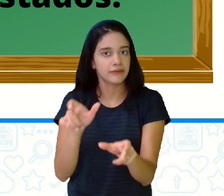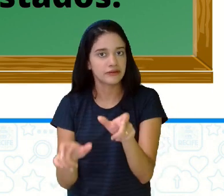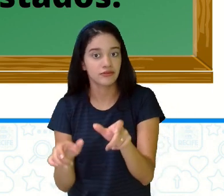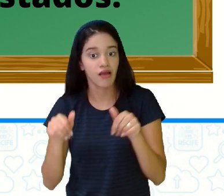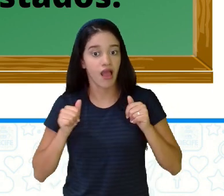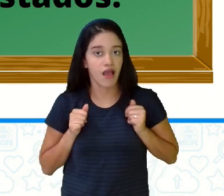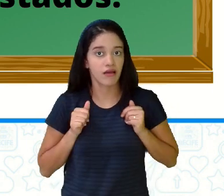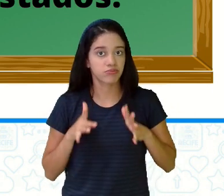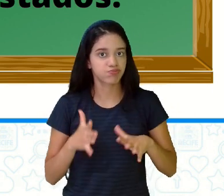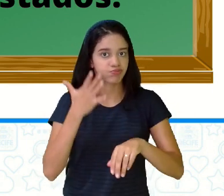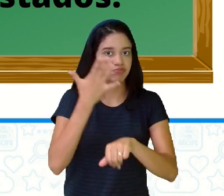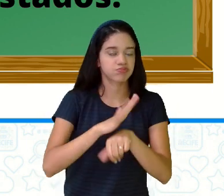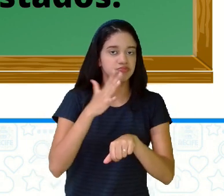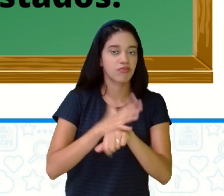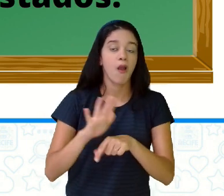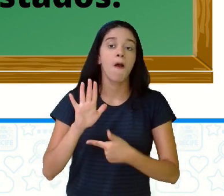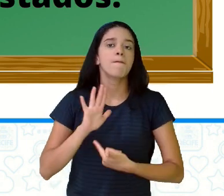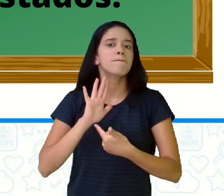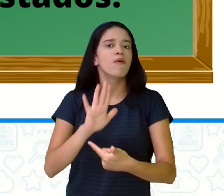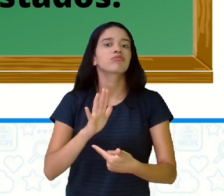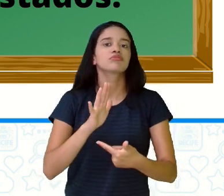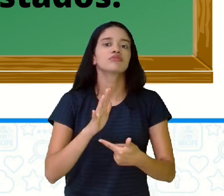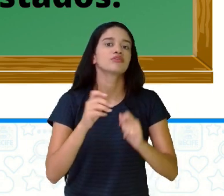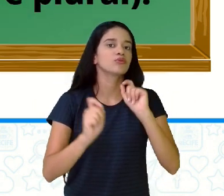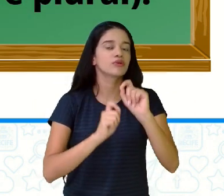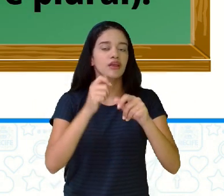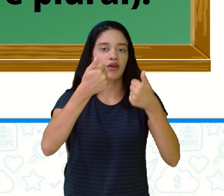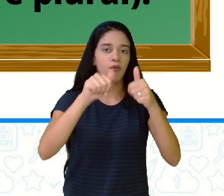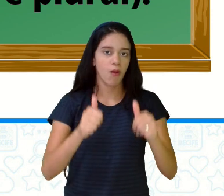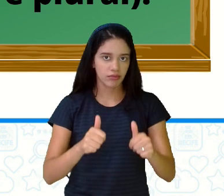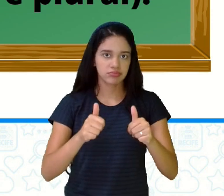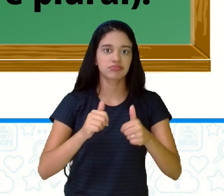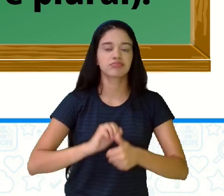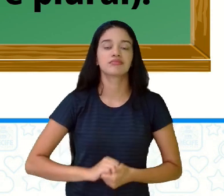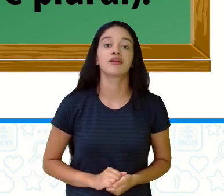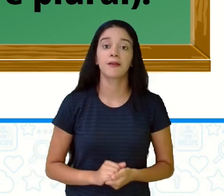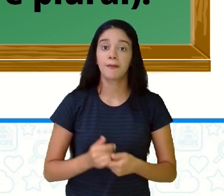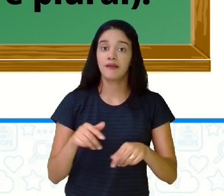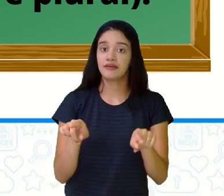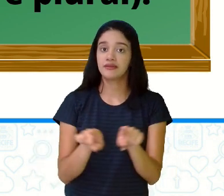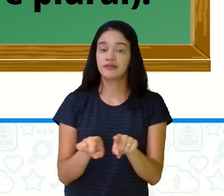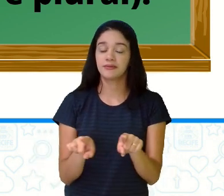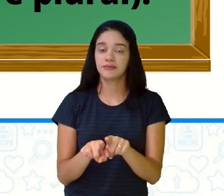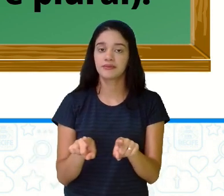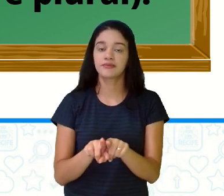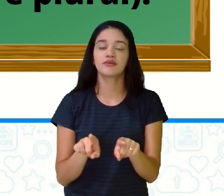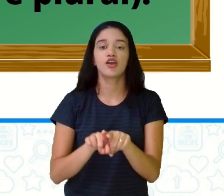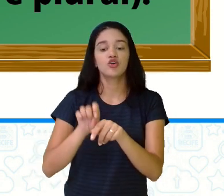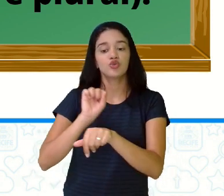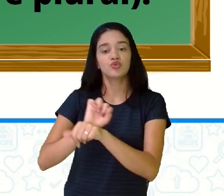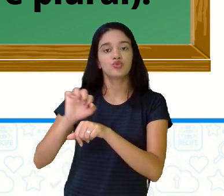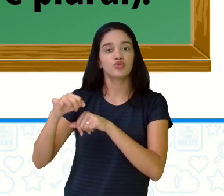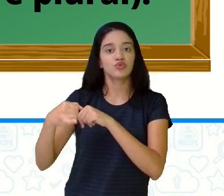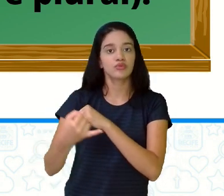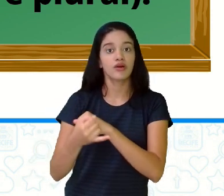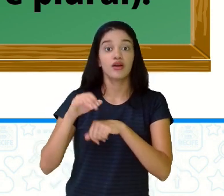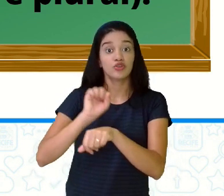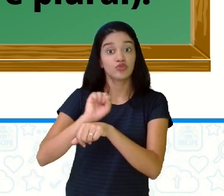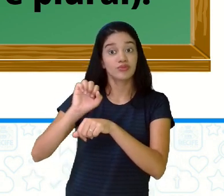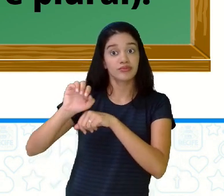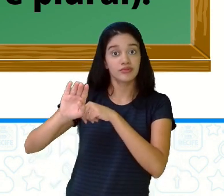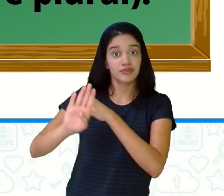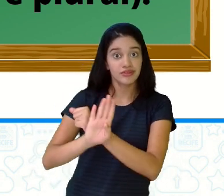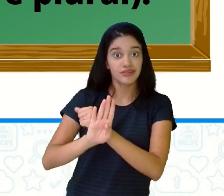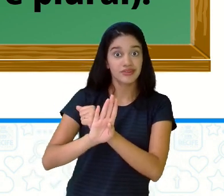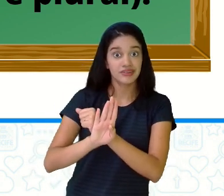faz a ação. Indicando-lhe qualidades e status. Assim como os substantivos, adjetivos variam